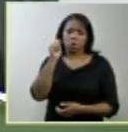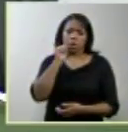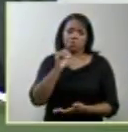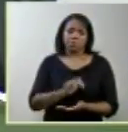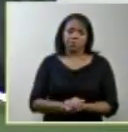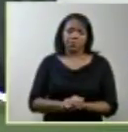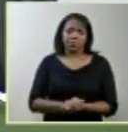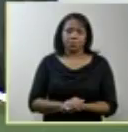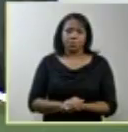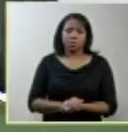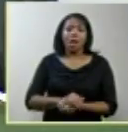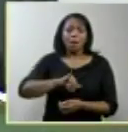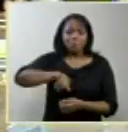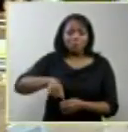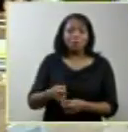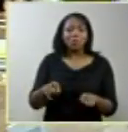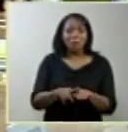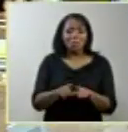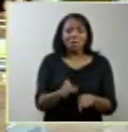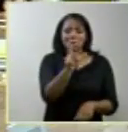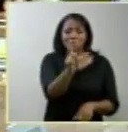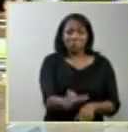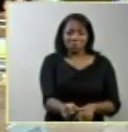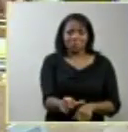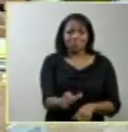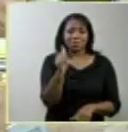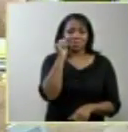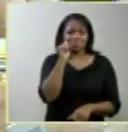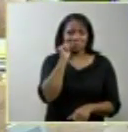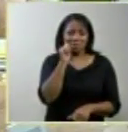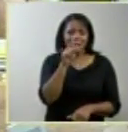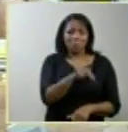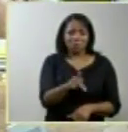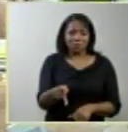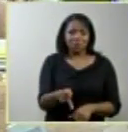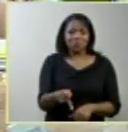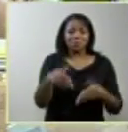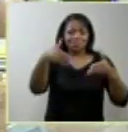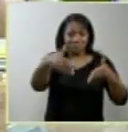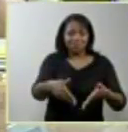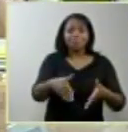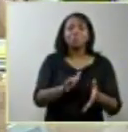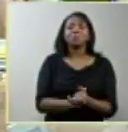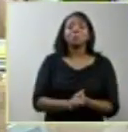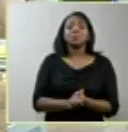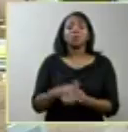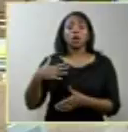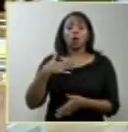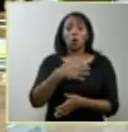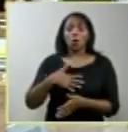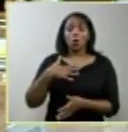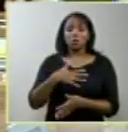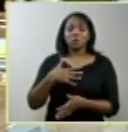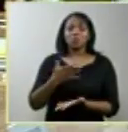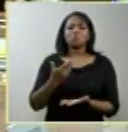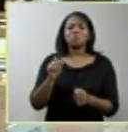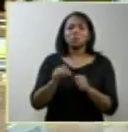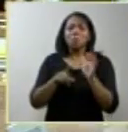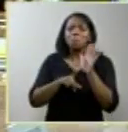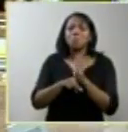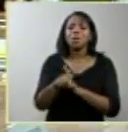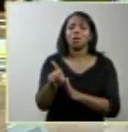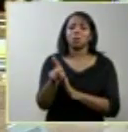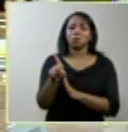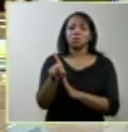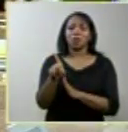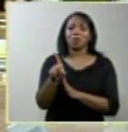talvez aproveitando a presença da professora Débora Diniz na tribuna gostaria gostasse de fazer a ela uma pergunta que vossa